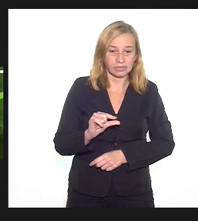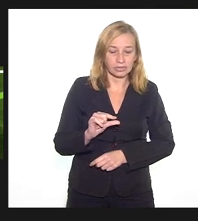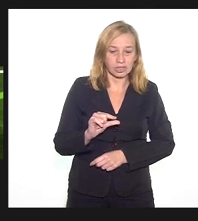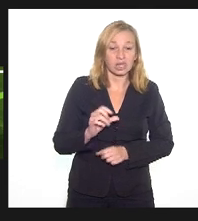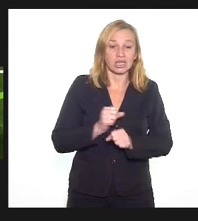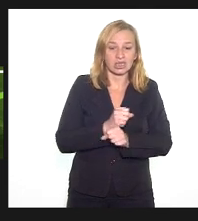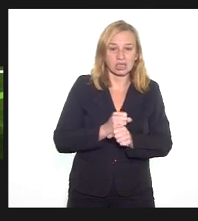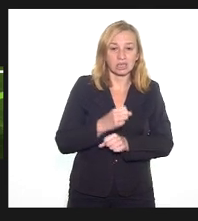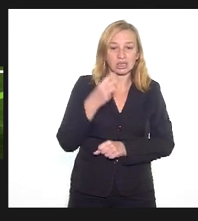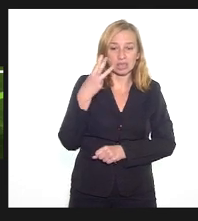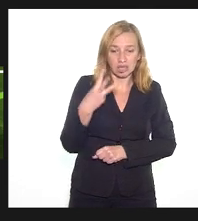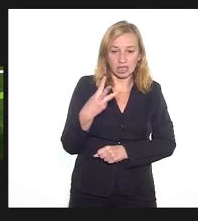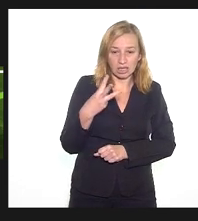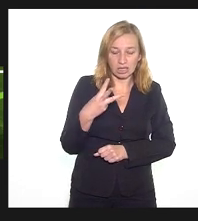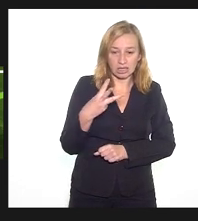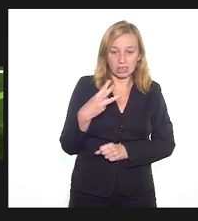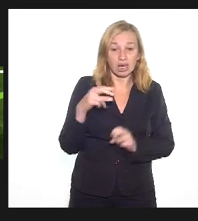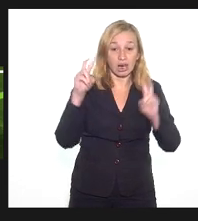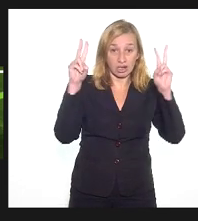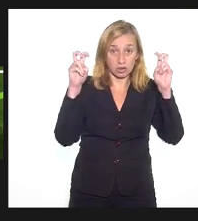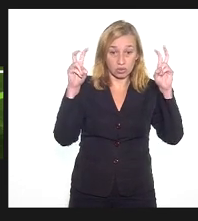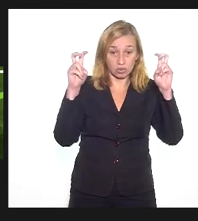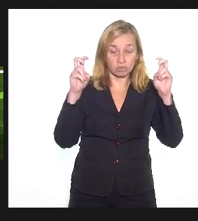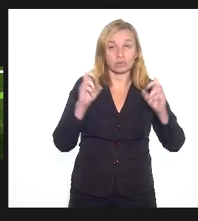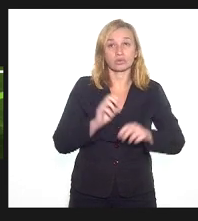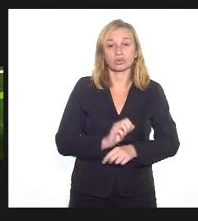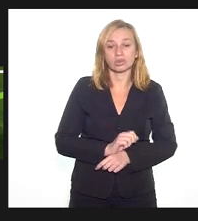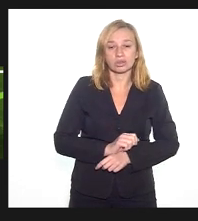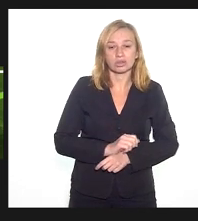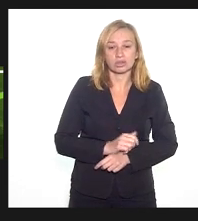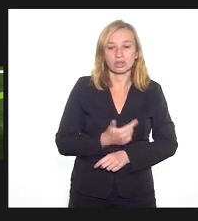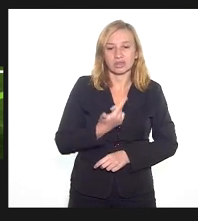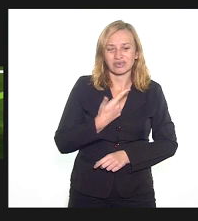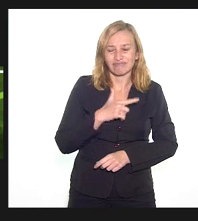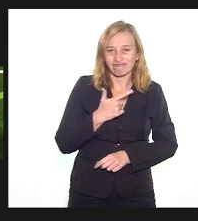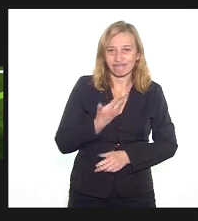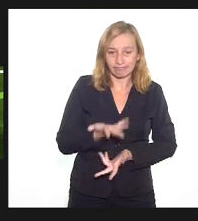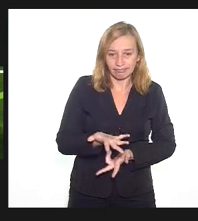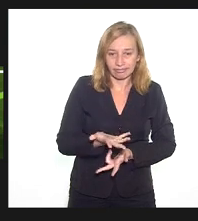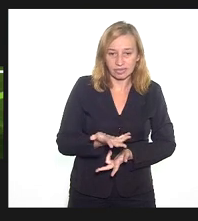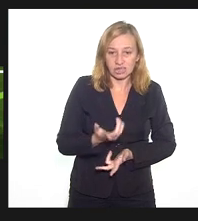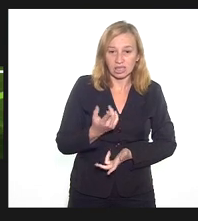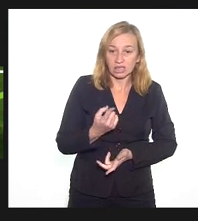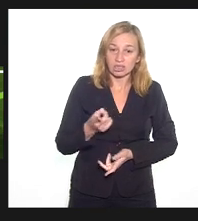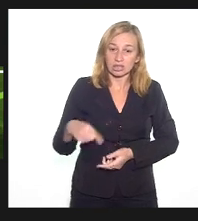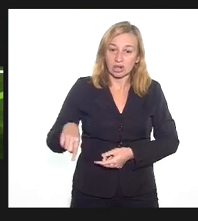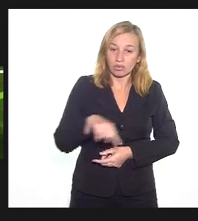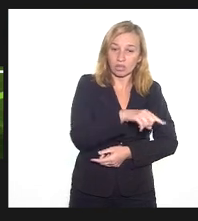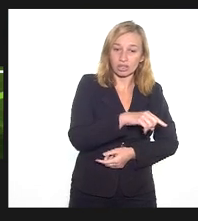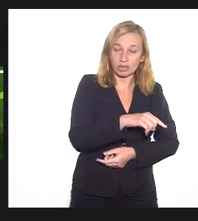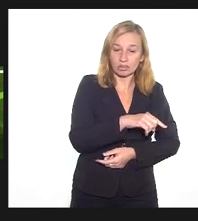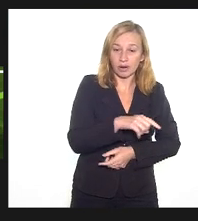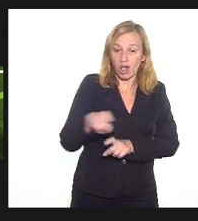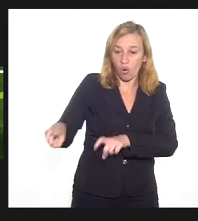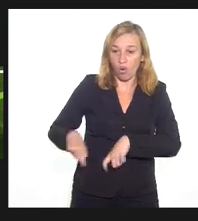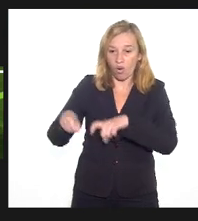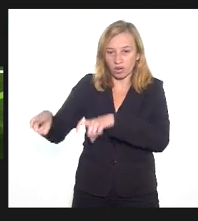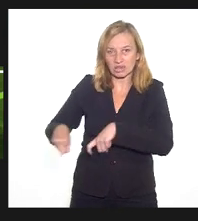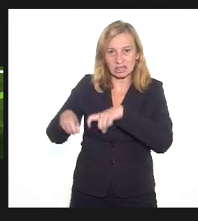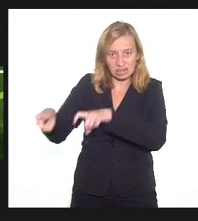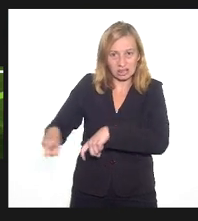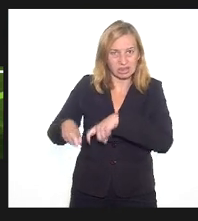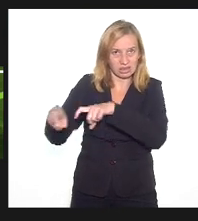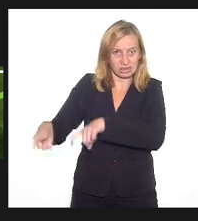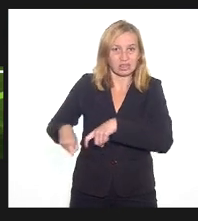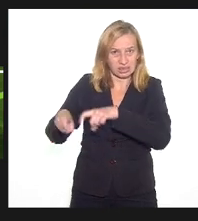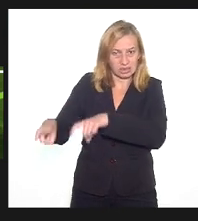três casos aqui em campos, muito engraçado que esses casos aqui em campos estão evoluindo para a baixada, aqui a chama de roça, onde planta cano, tem laria,